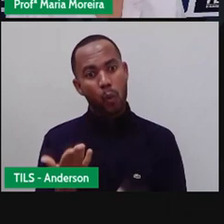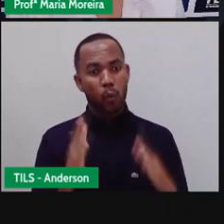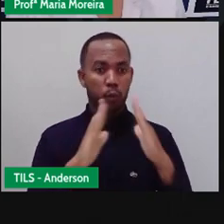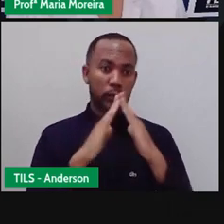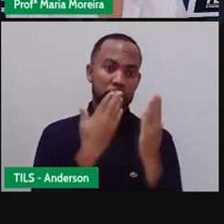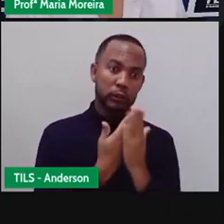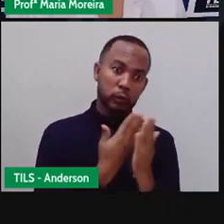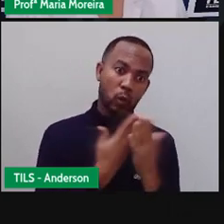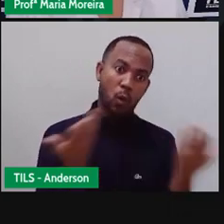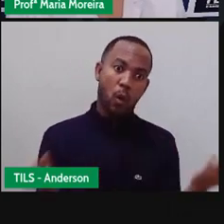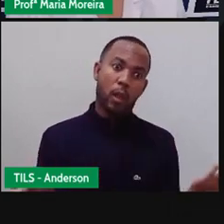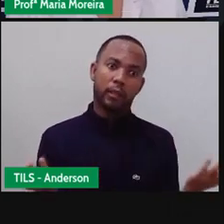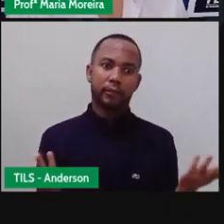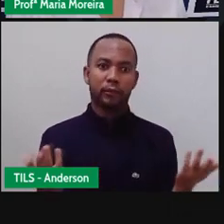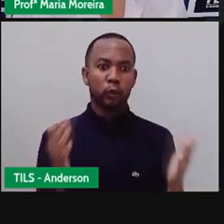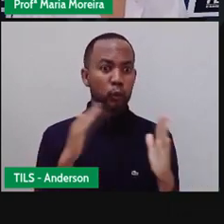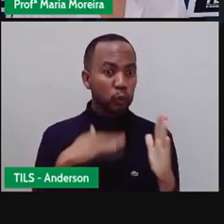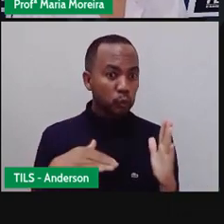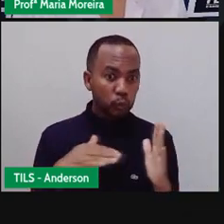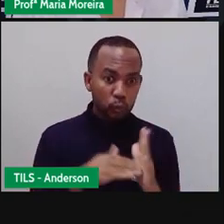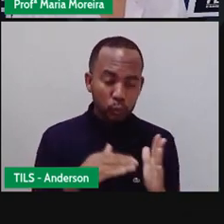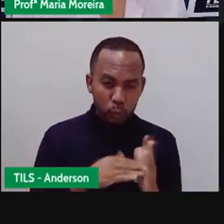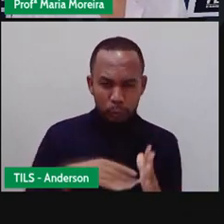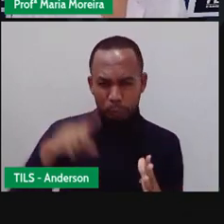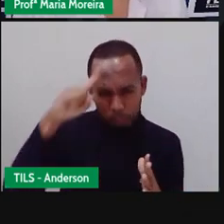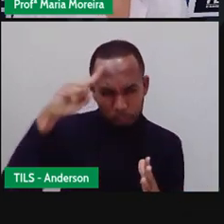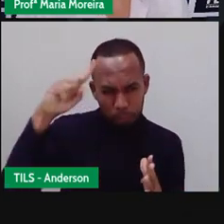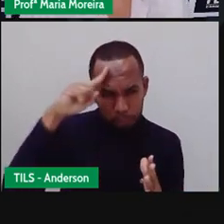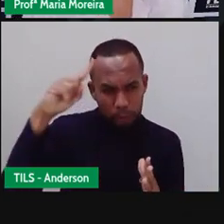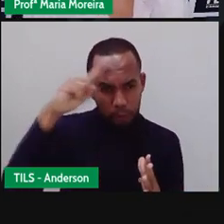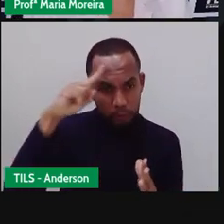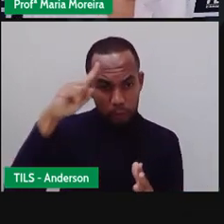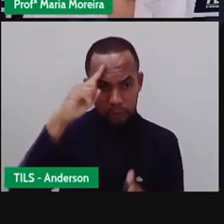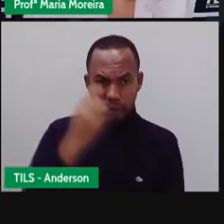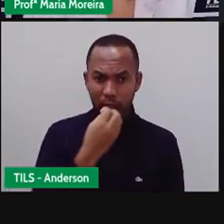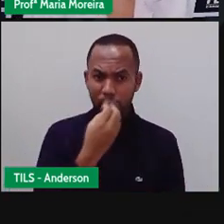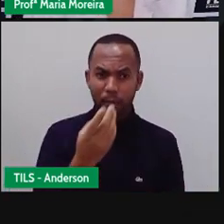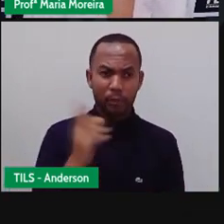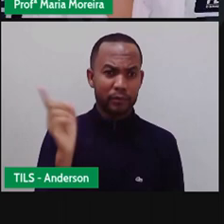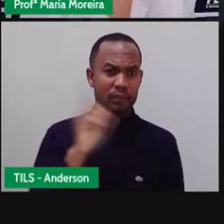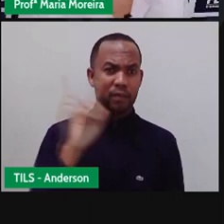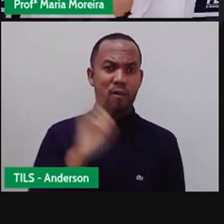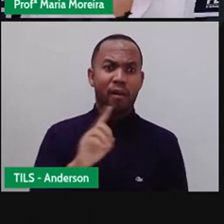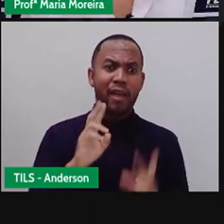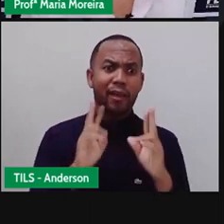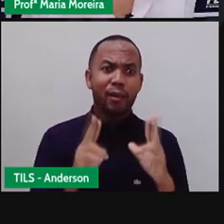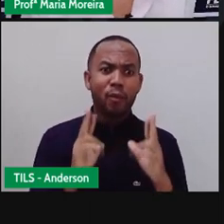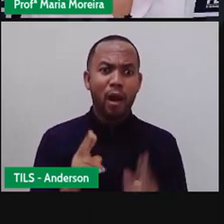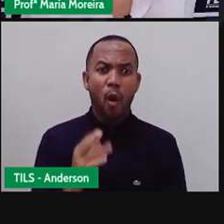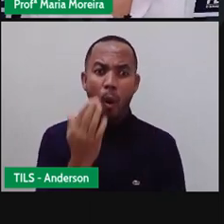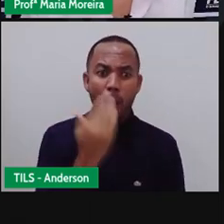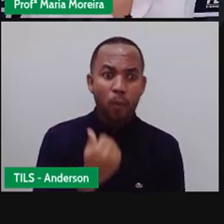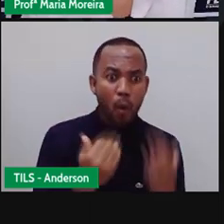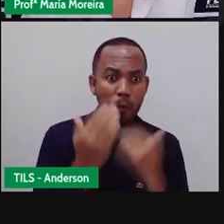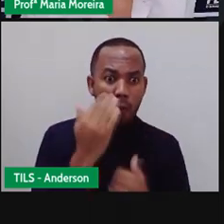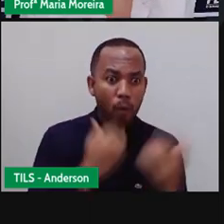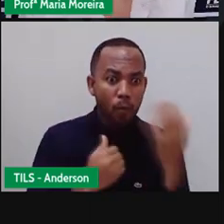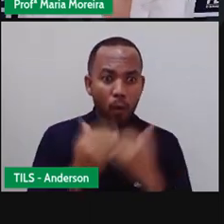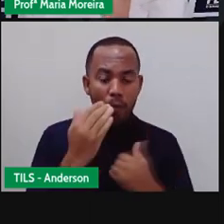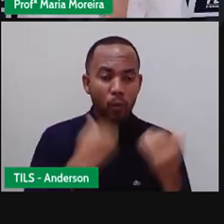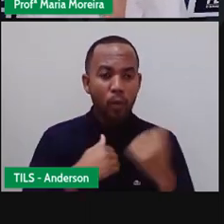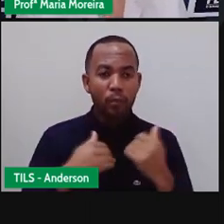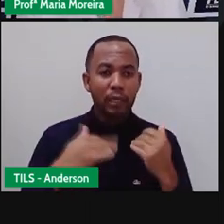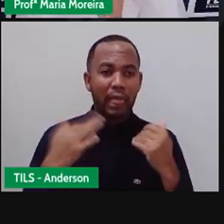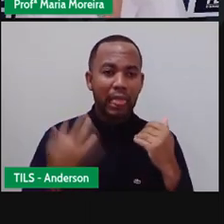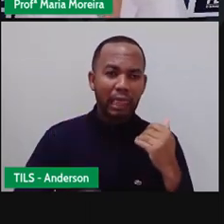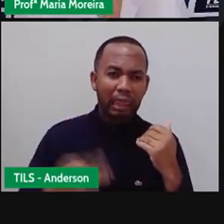criança. Tudo em excesso faz mal. Então, se a gente come em excesso, o que acontece com a barriguinha da gente? Se a